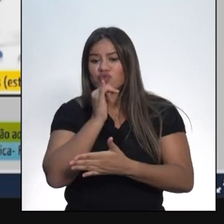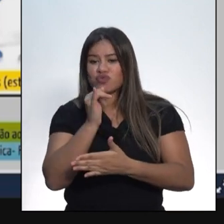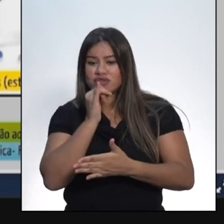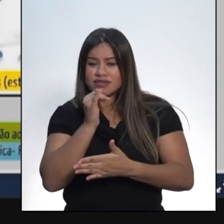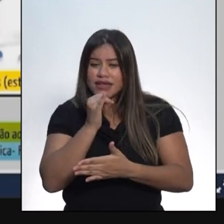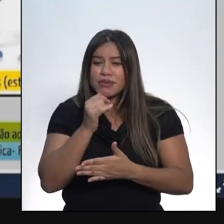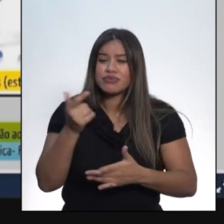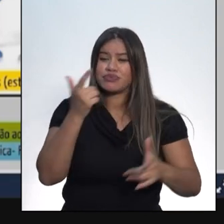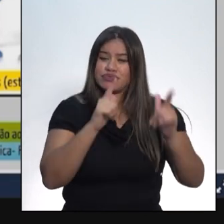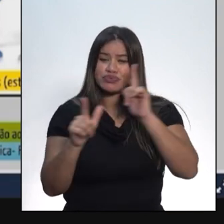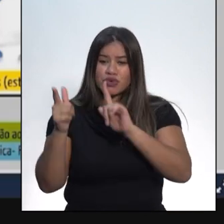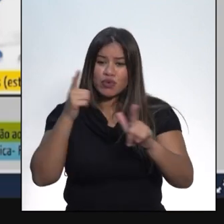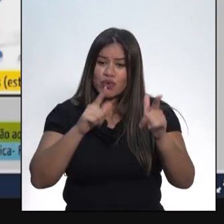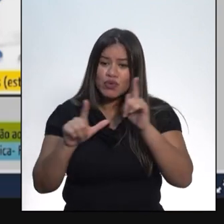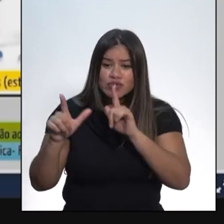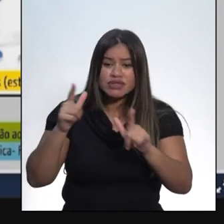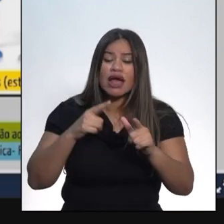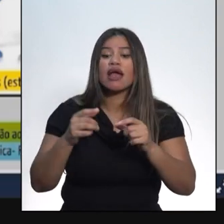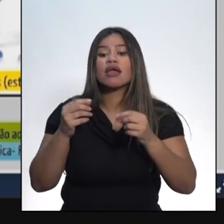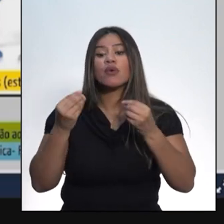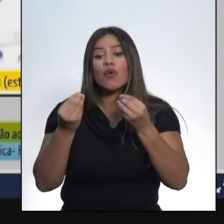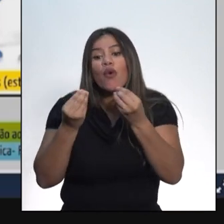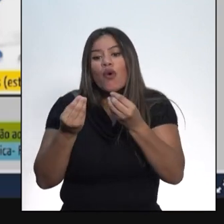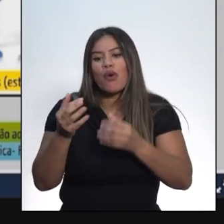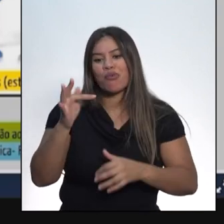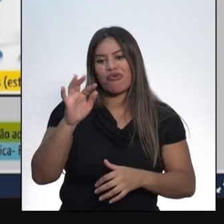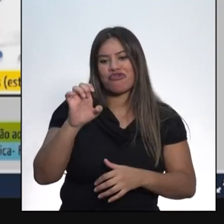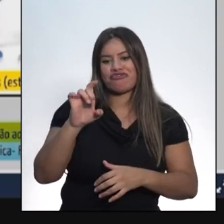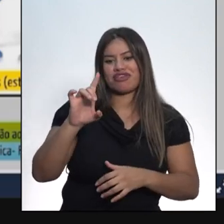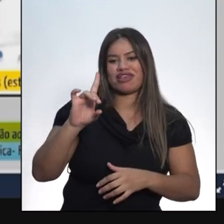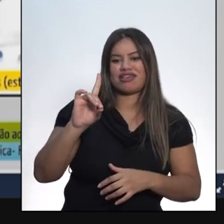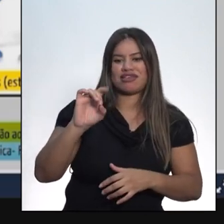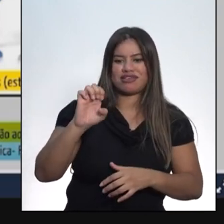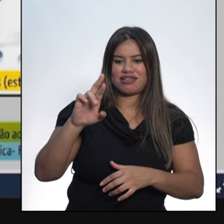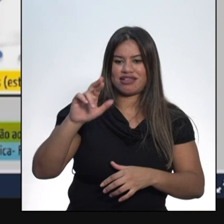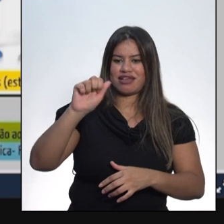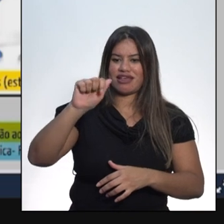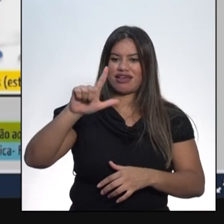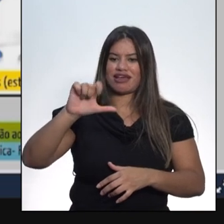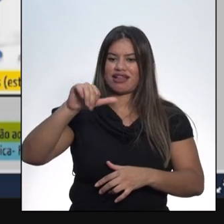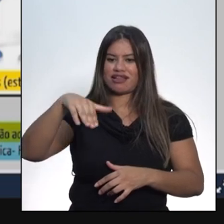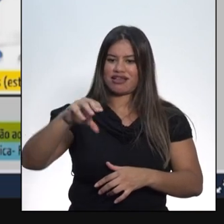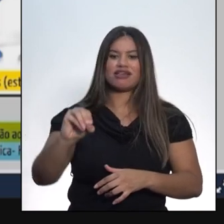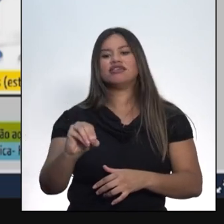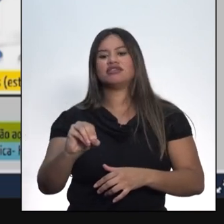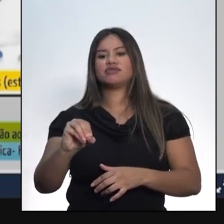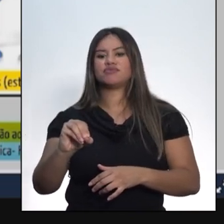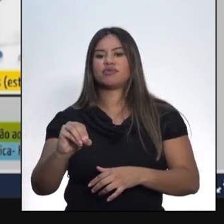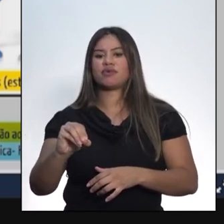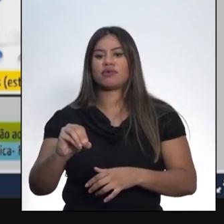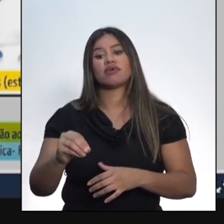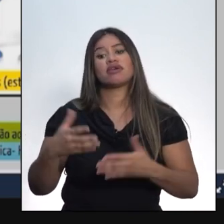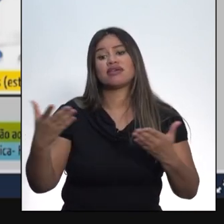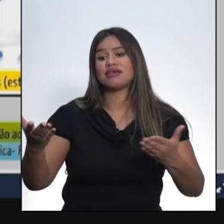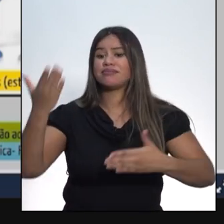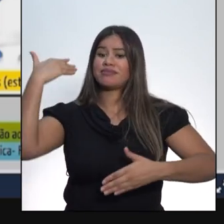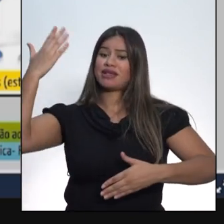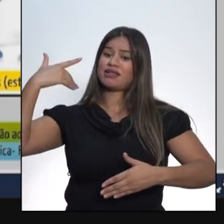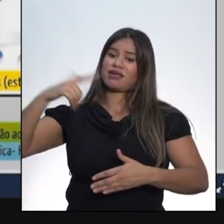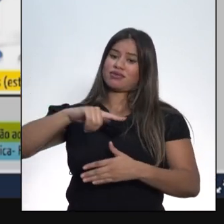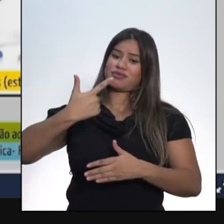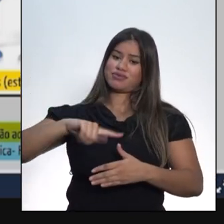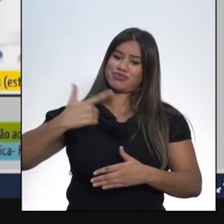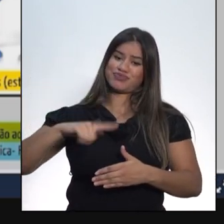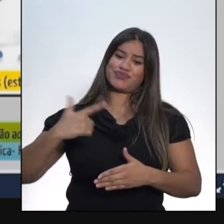autonomia proporcionada pelo federalismo aos estados brasileiros, algo que não era possível na velha estrutura de